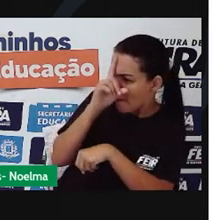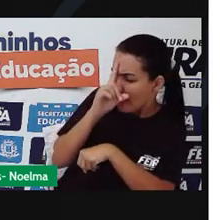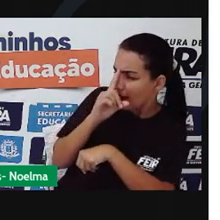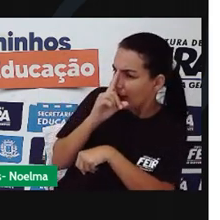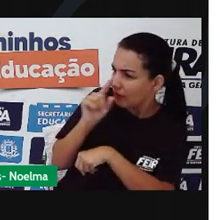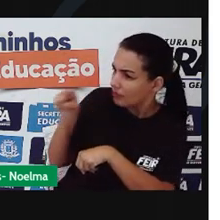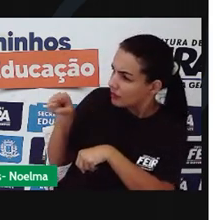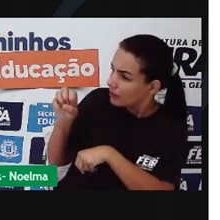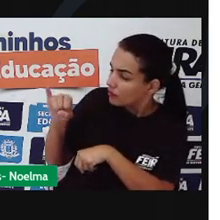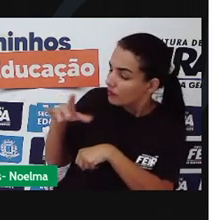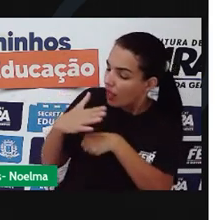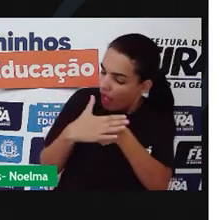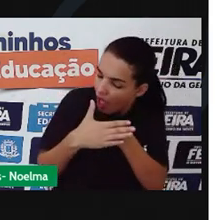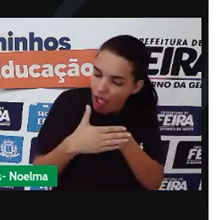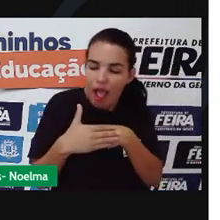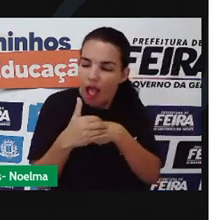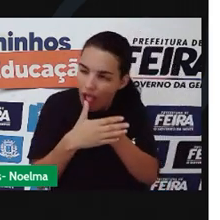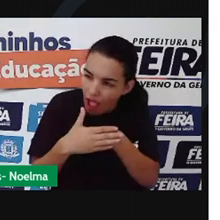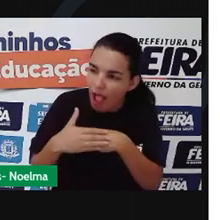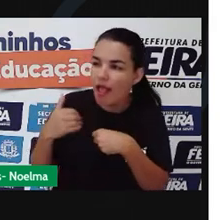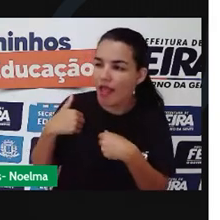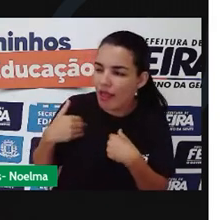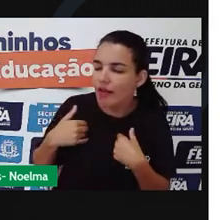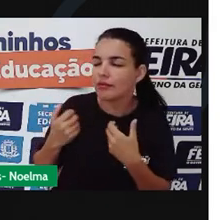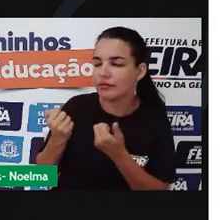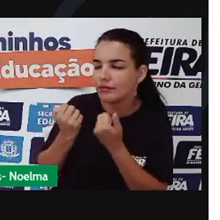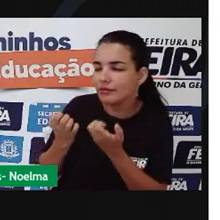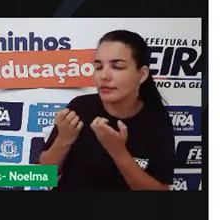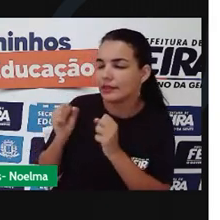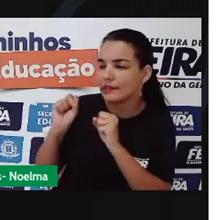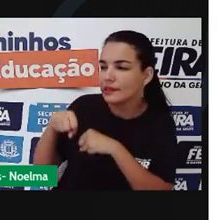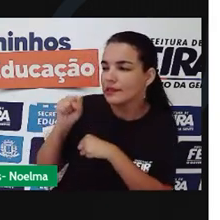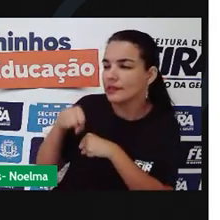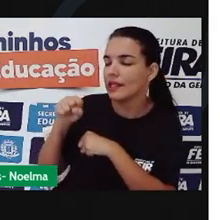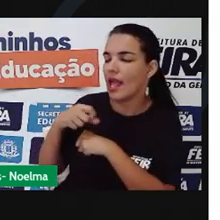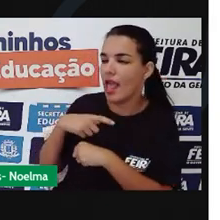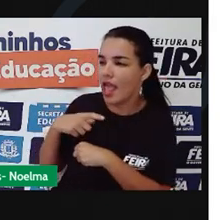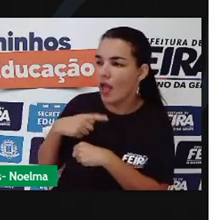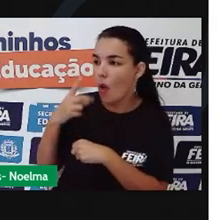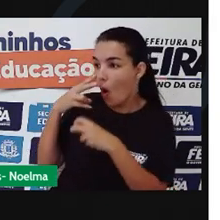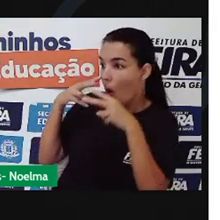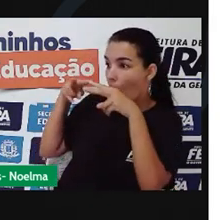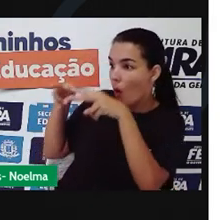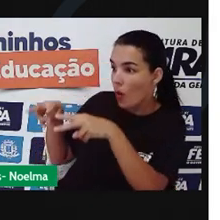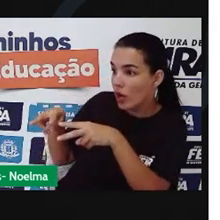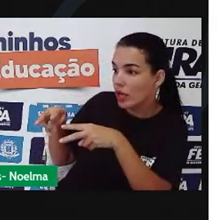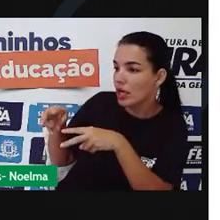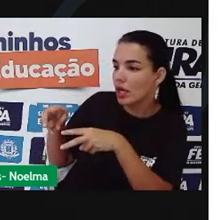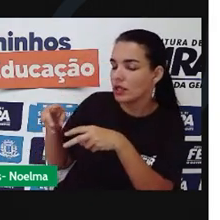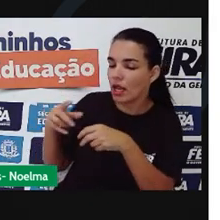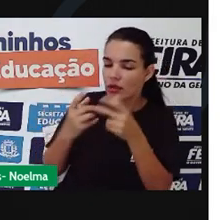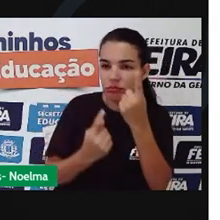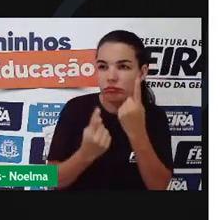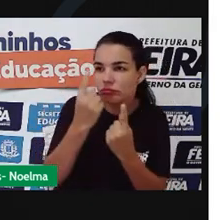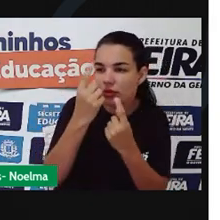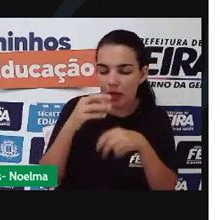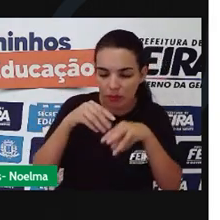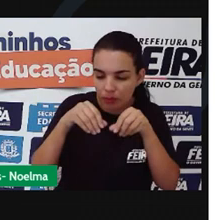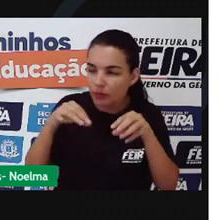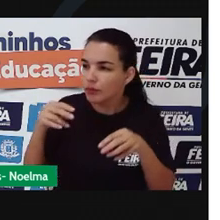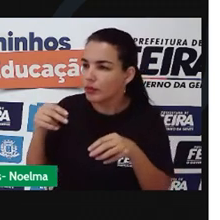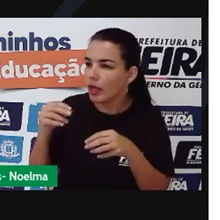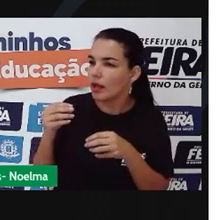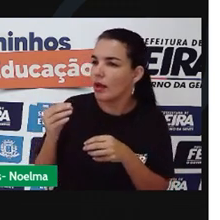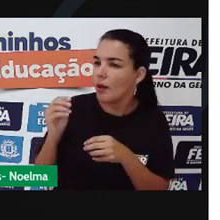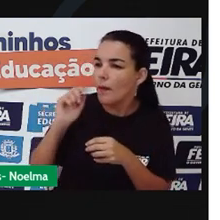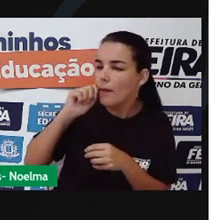Se você me cativasse... Ah, daí sim. Daí sim eu olharia pra aqueles trigos, veria o vento